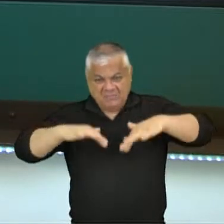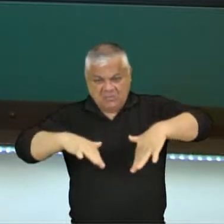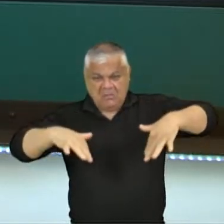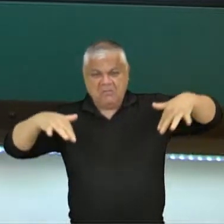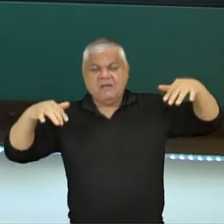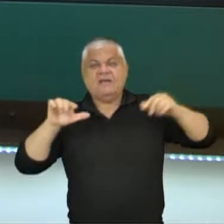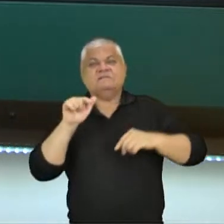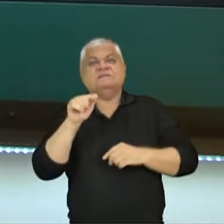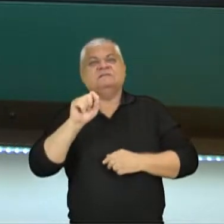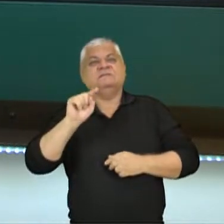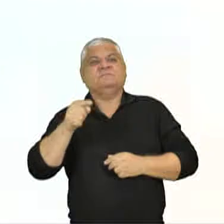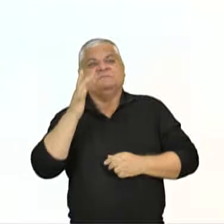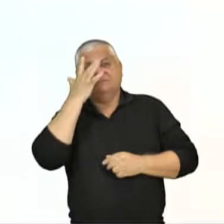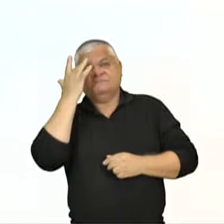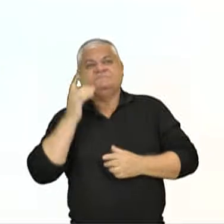Roma.